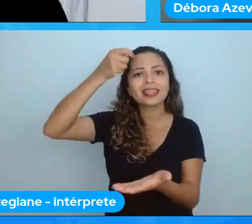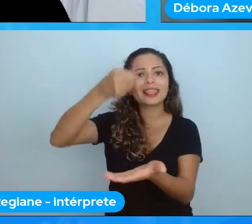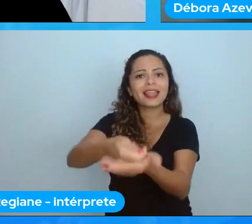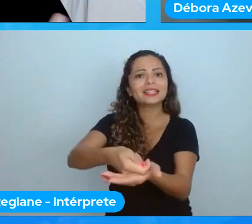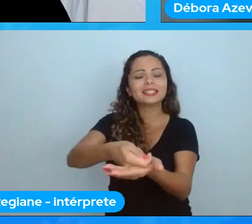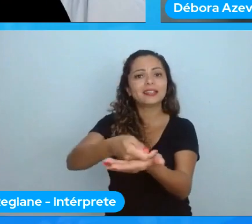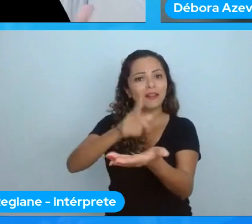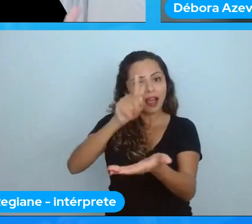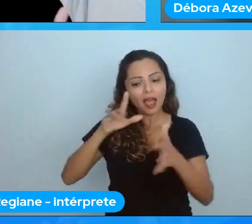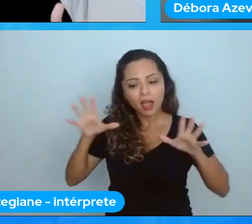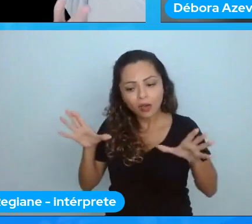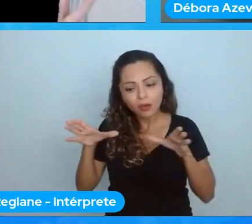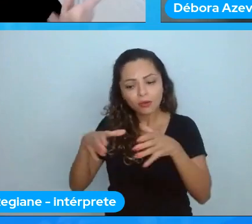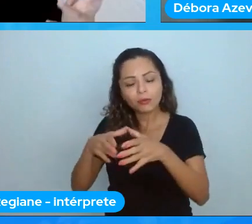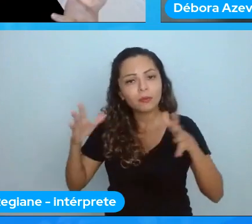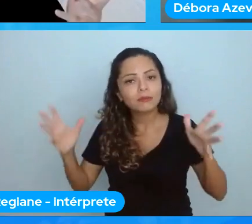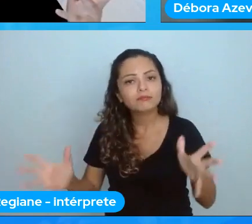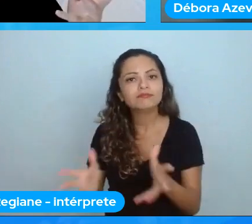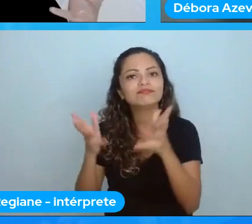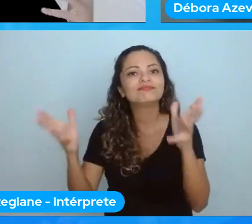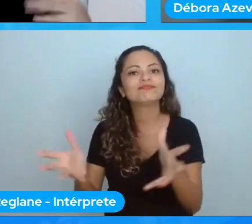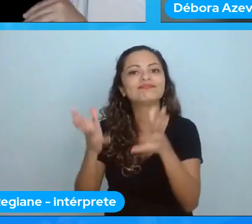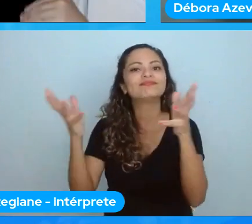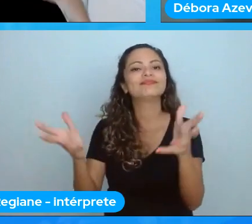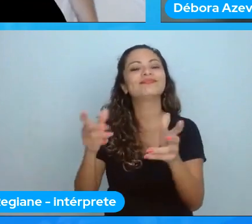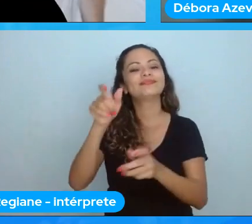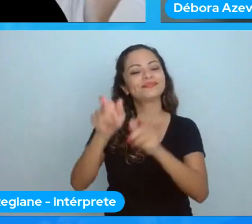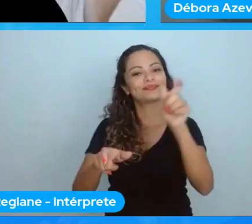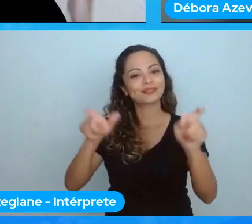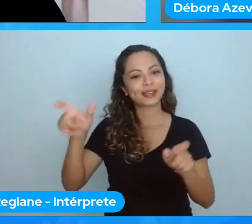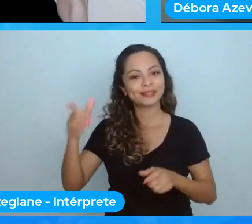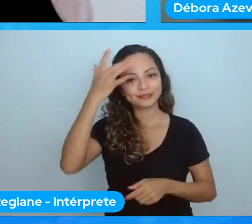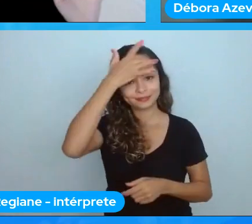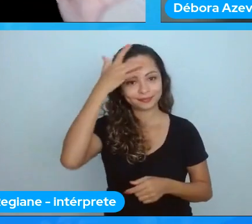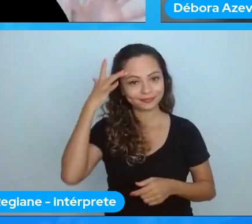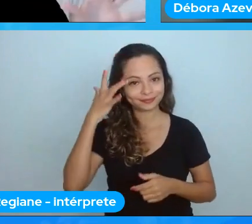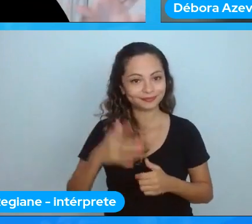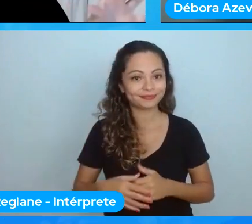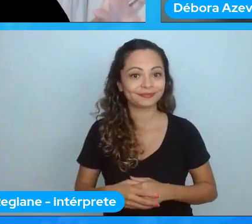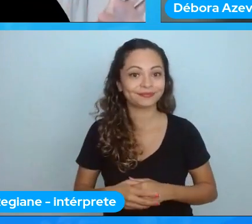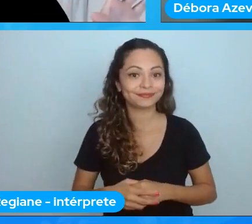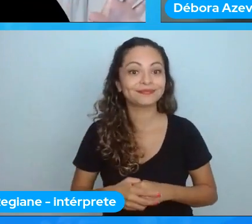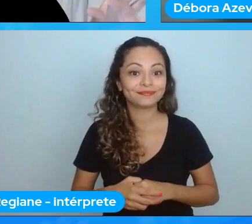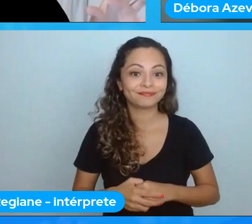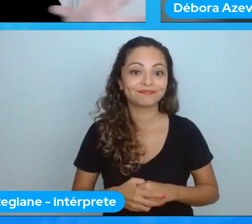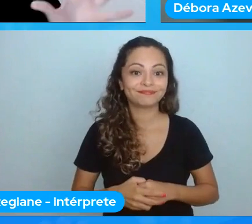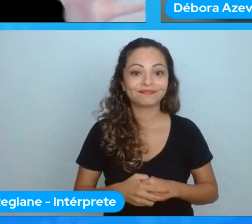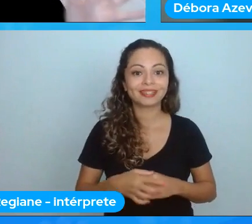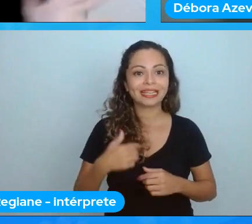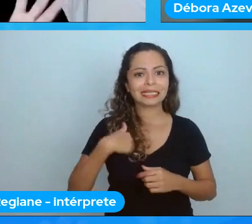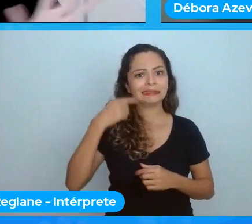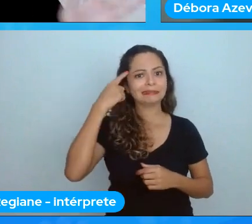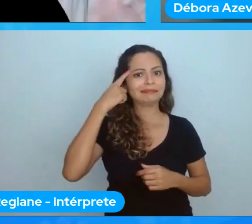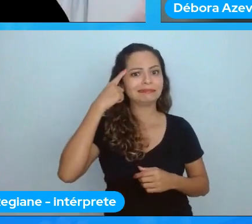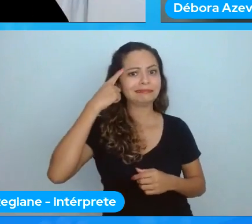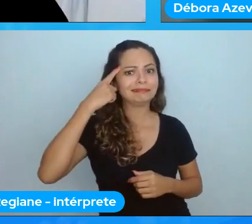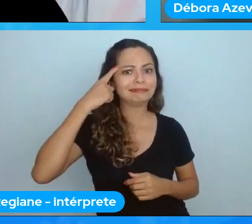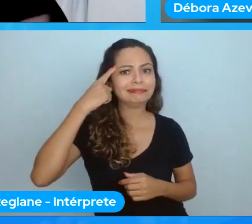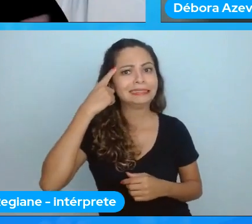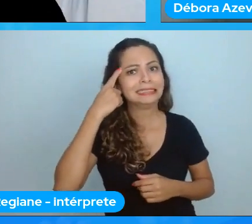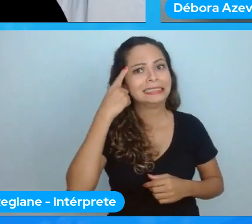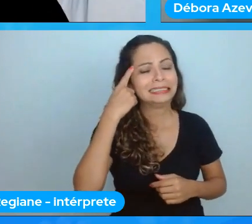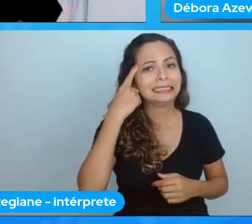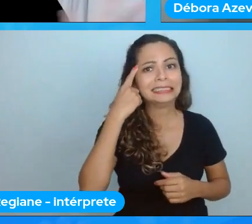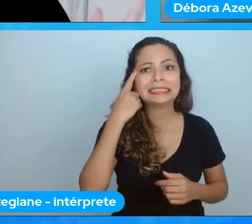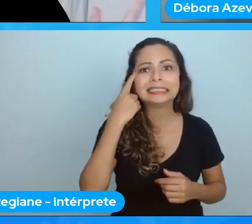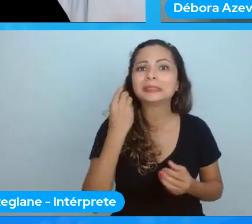o caminho da vida daquela pessoa eu acho que foi quando eu falei caramba perdi o controle acho que não sei o que vai acontecer